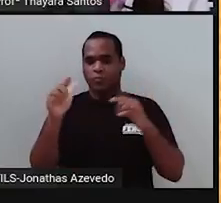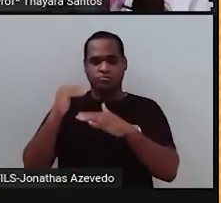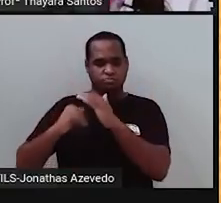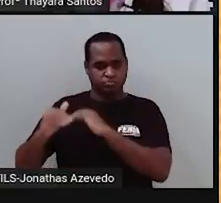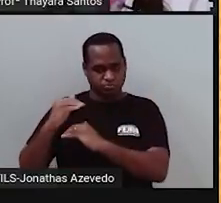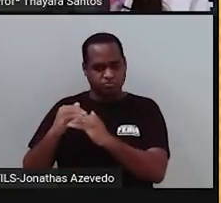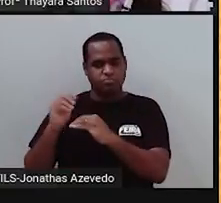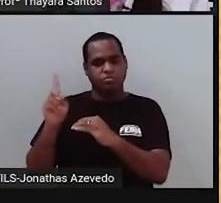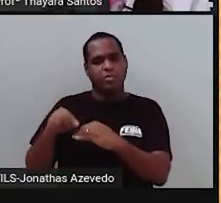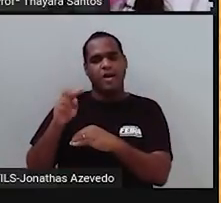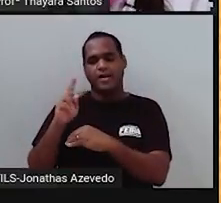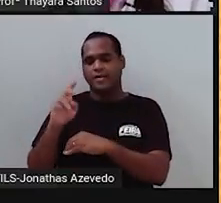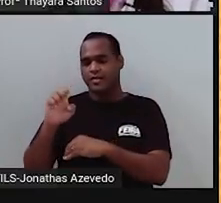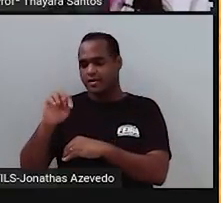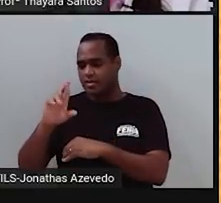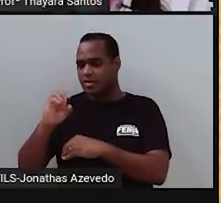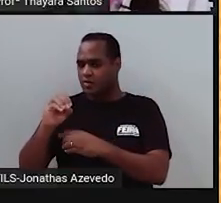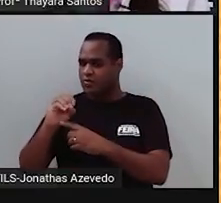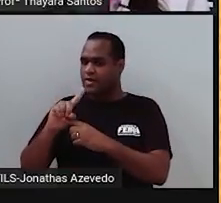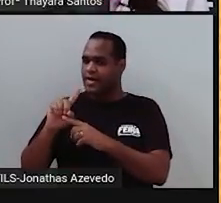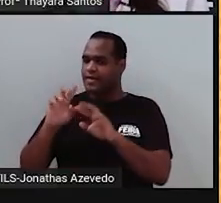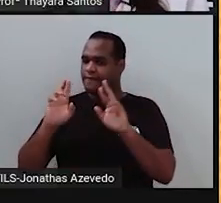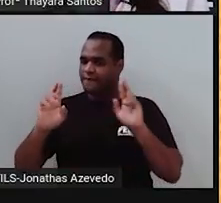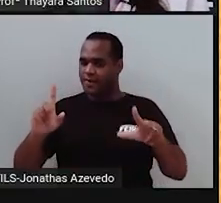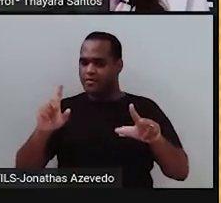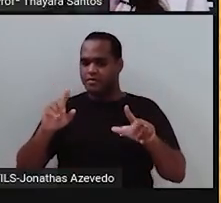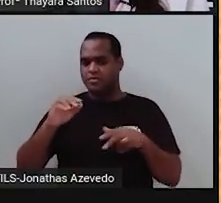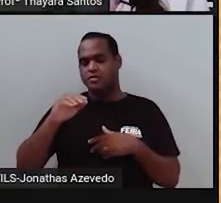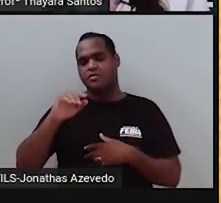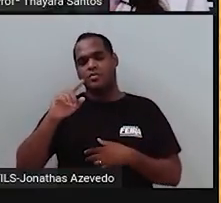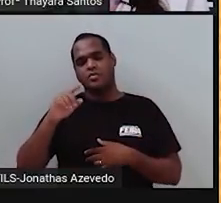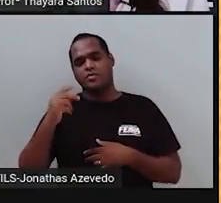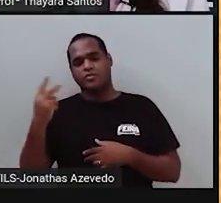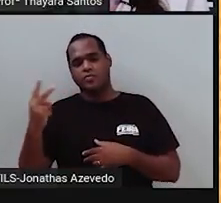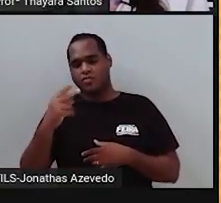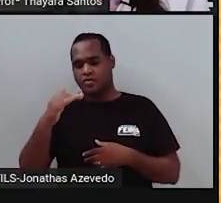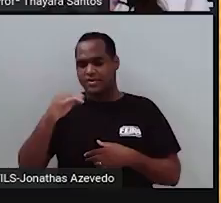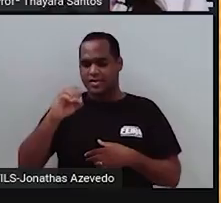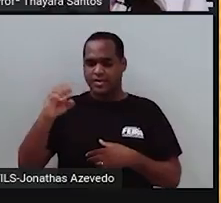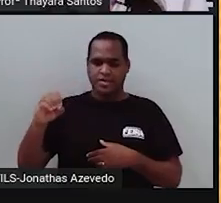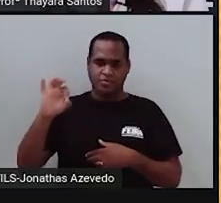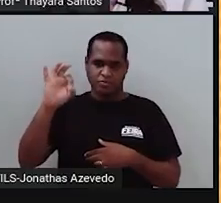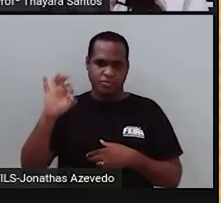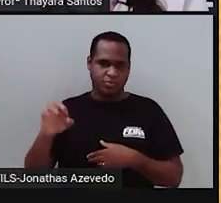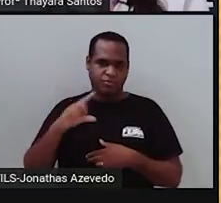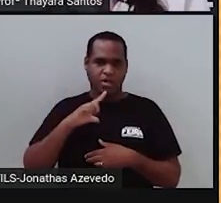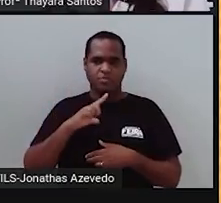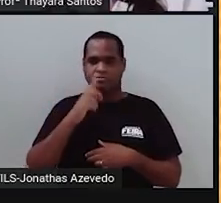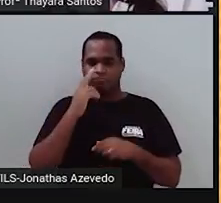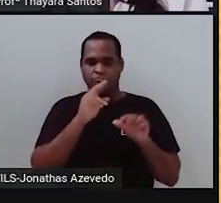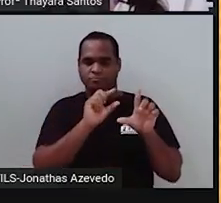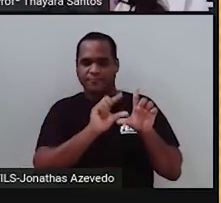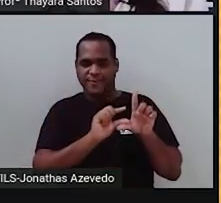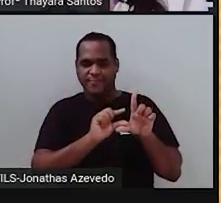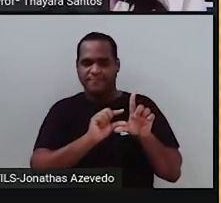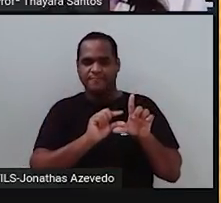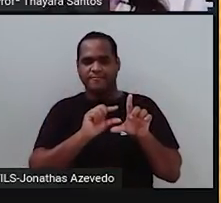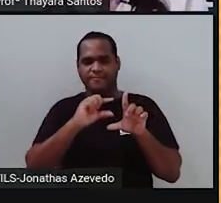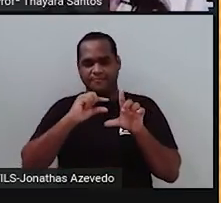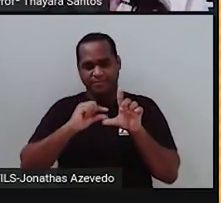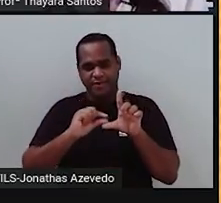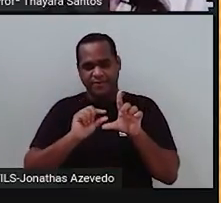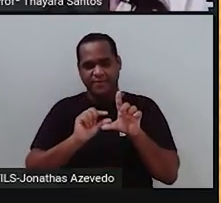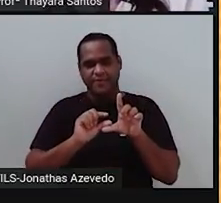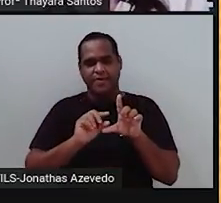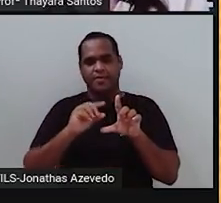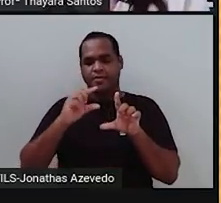nasceram heterozigotas para as duas características. Um alelo dominante, um alelo recessivo, outro alelo dominante para